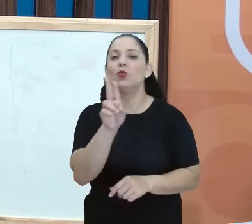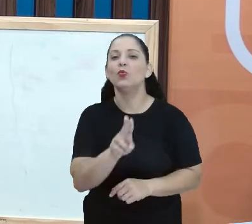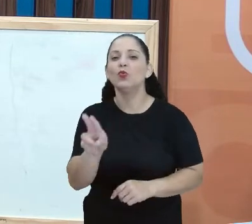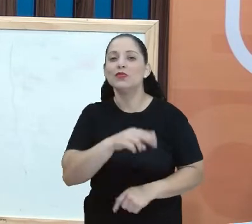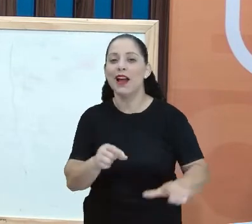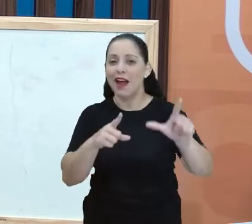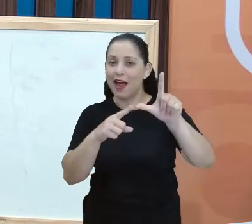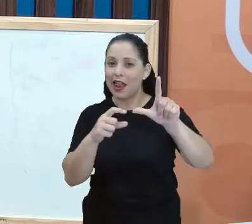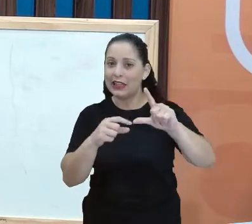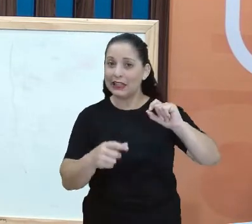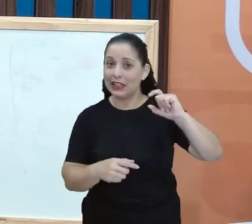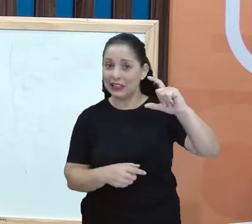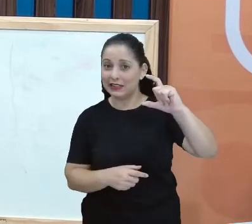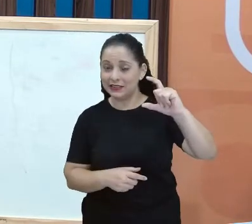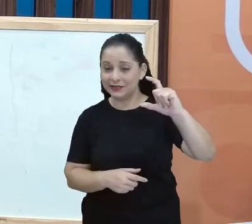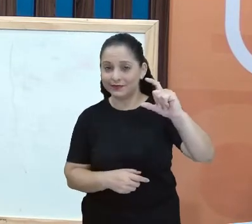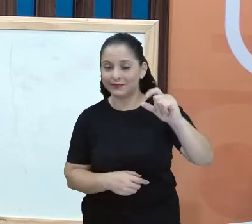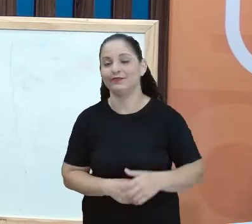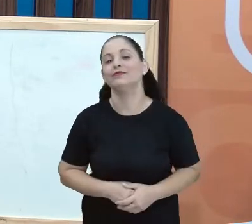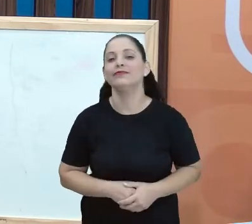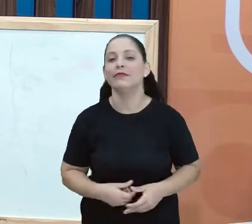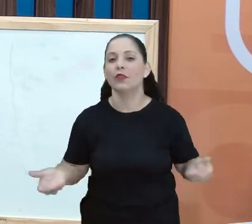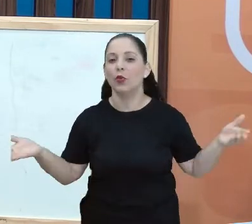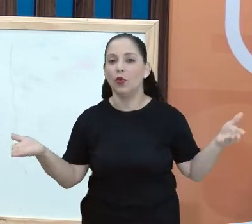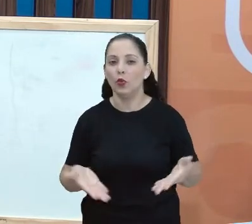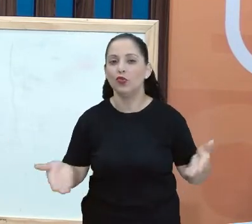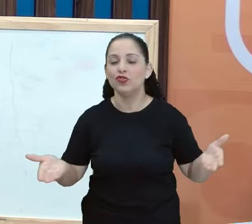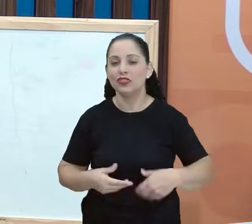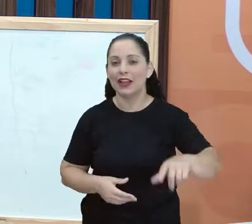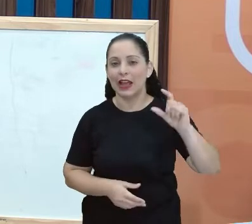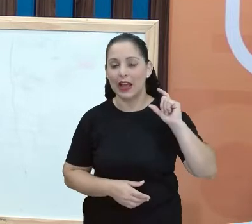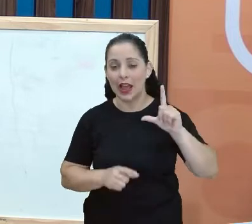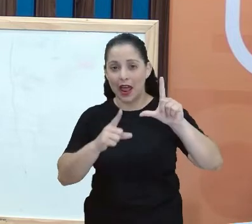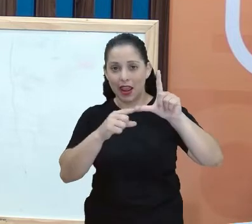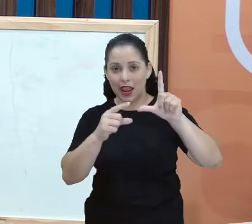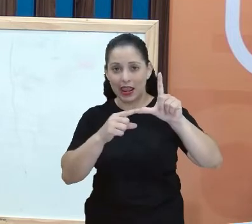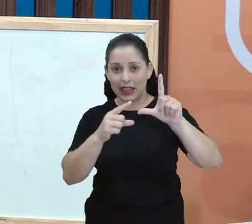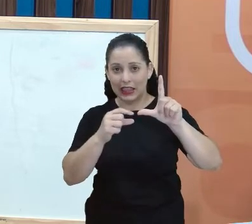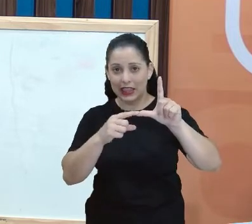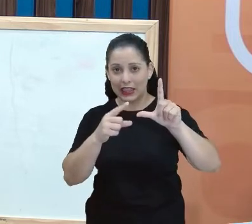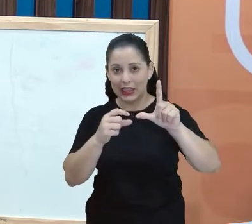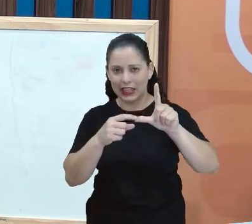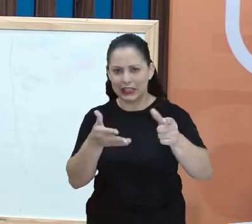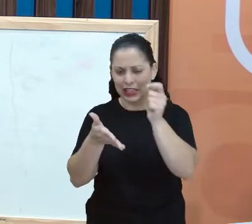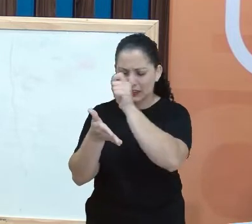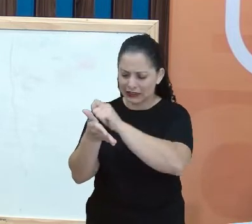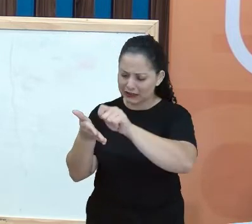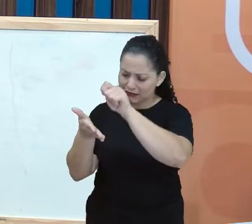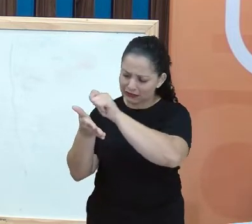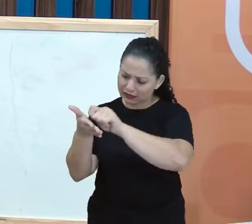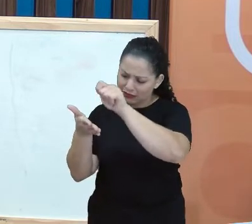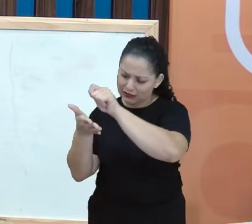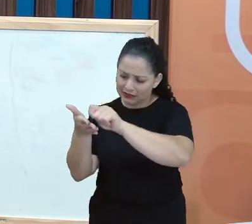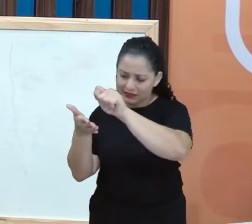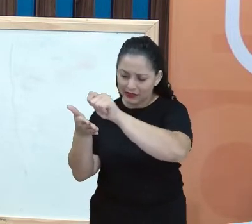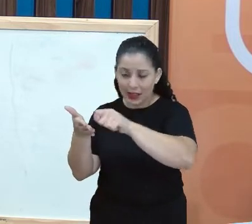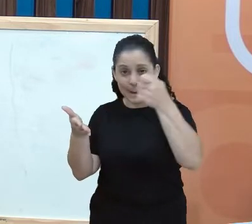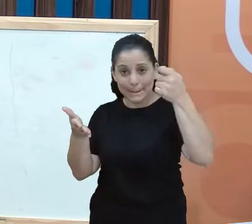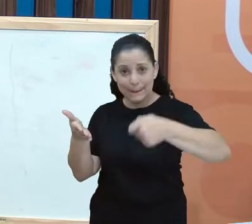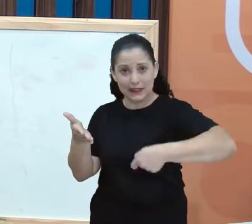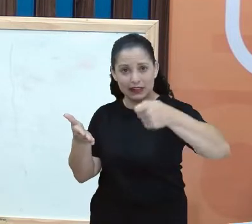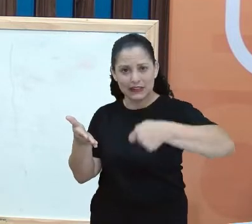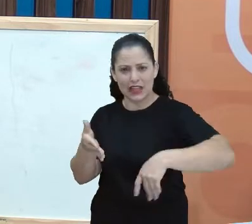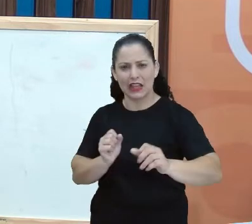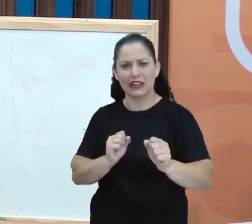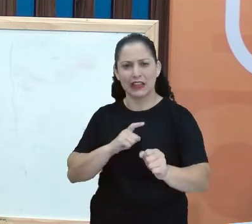maiúscula, tá? Eu vou usar hoje a letra manuscrita, aquela que você precisa fazer um